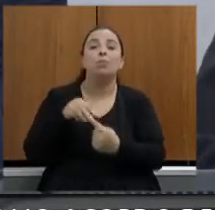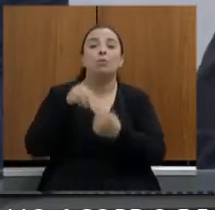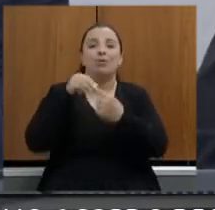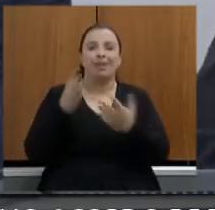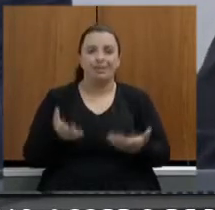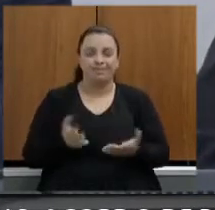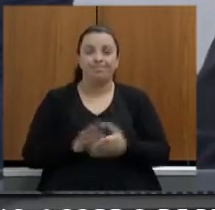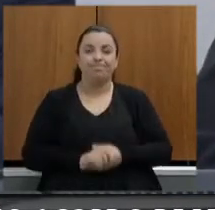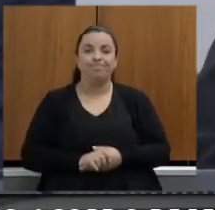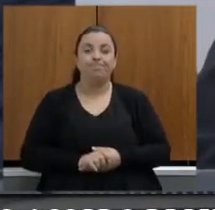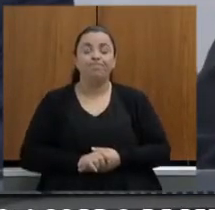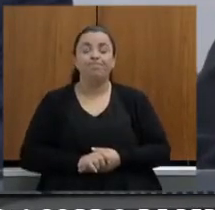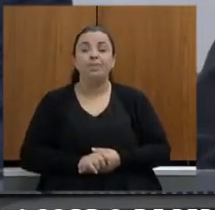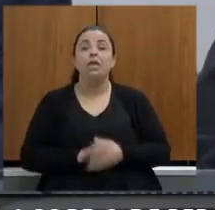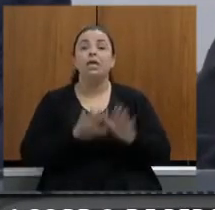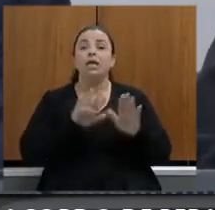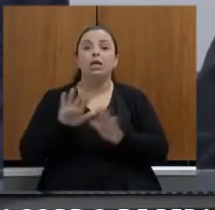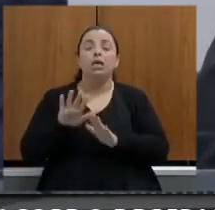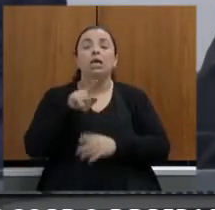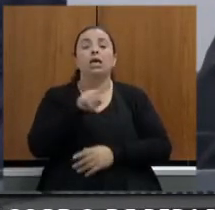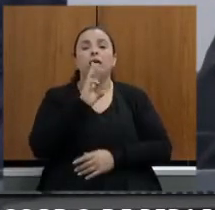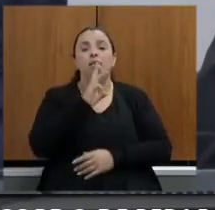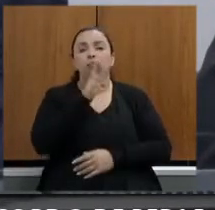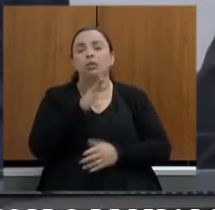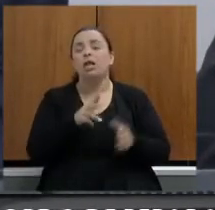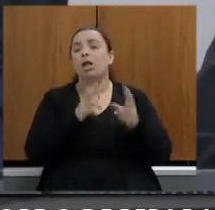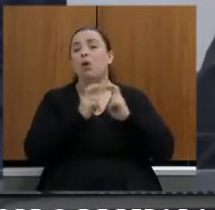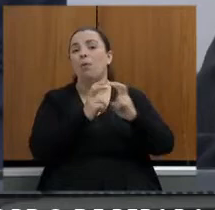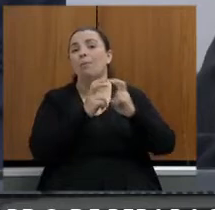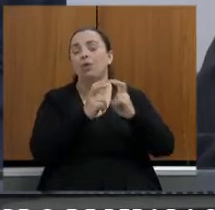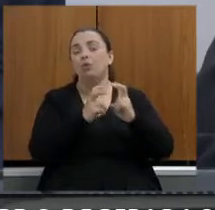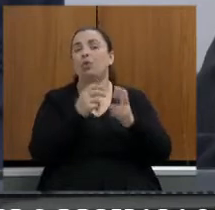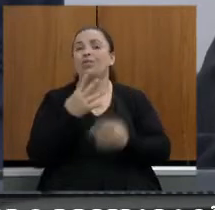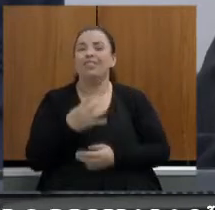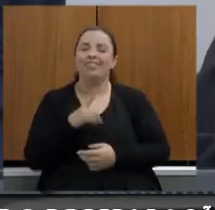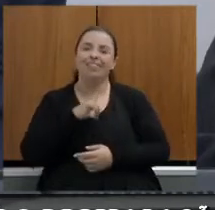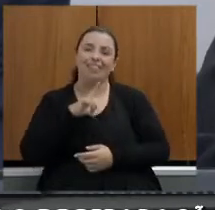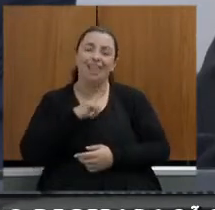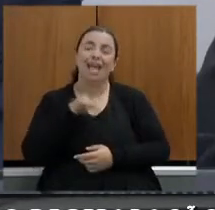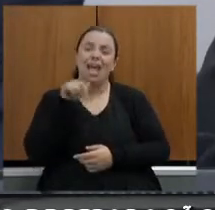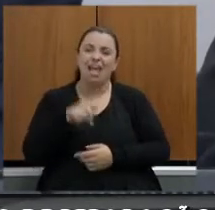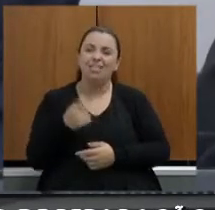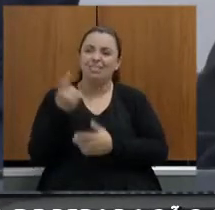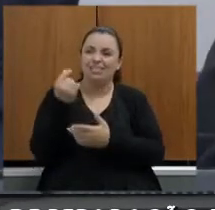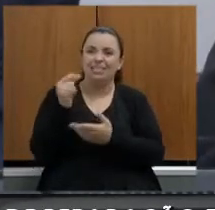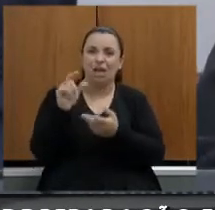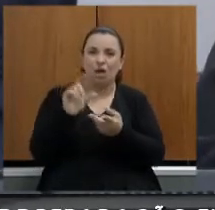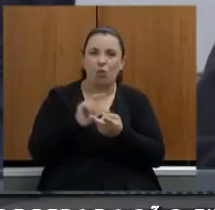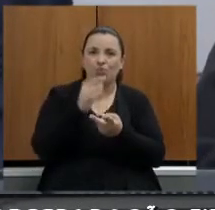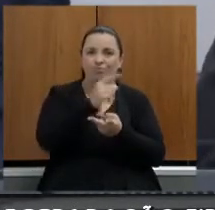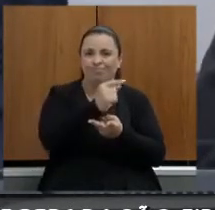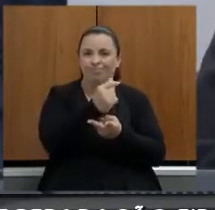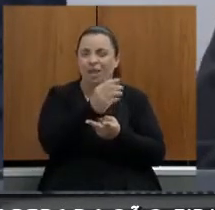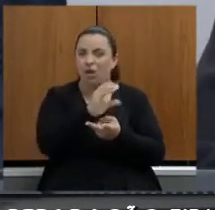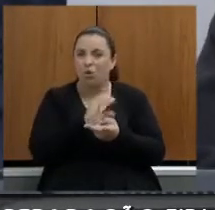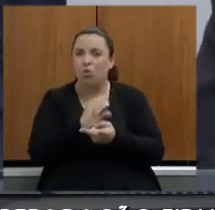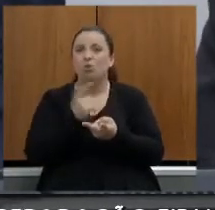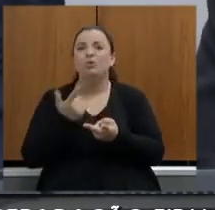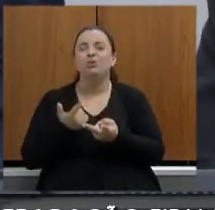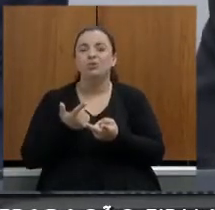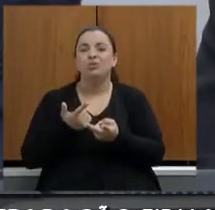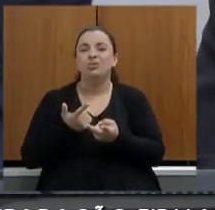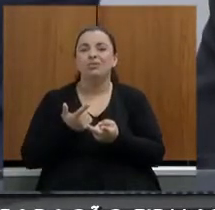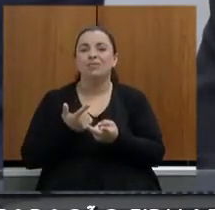400 milhões que foram equacionados no âmbito do Acordo Vale mas os 2.8 bi vieram em parte daquele acordo com